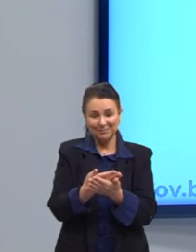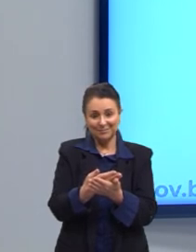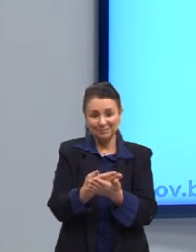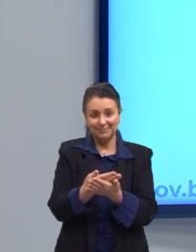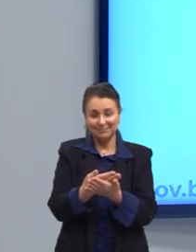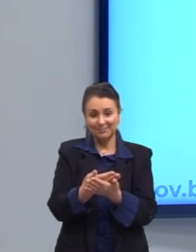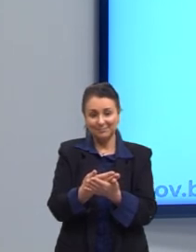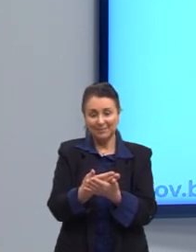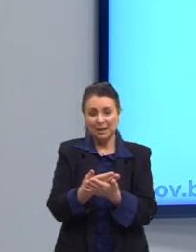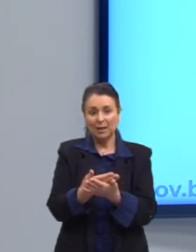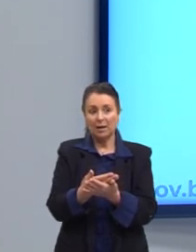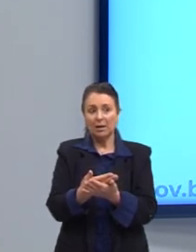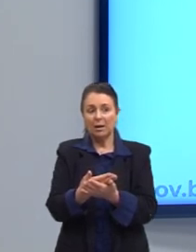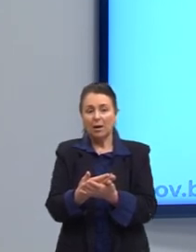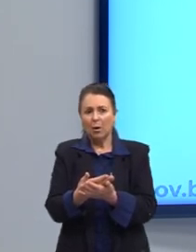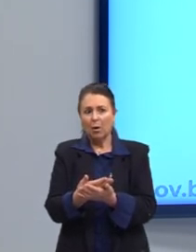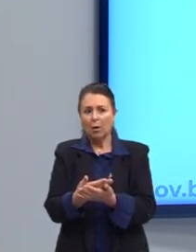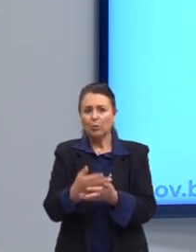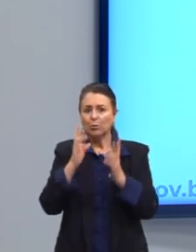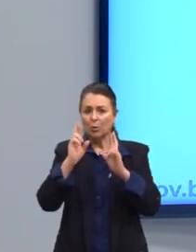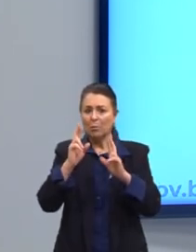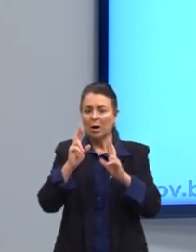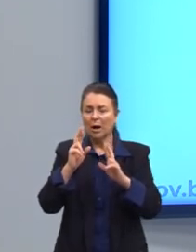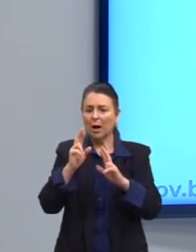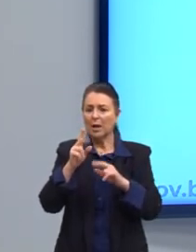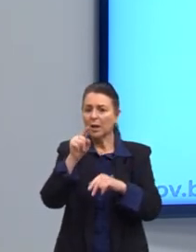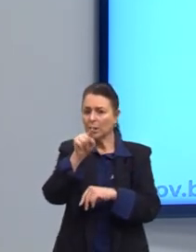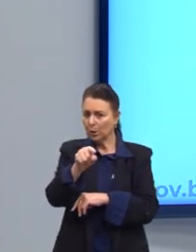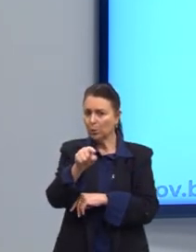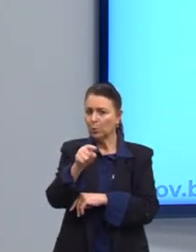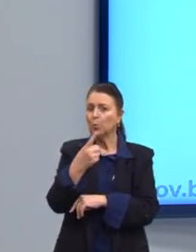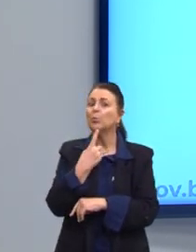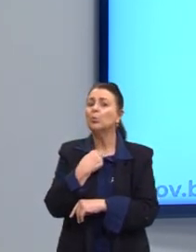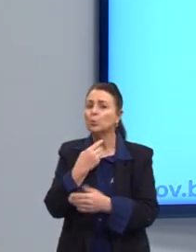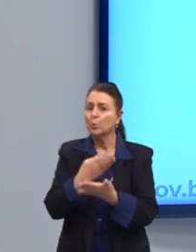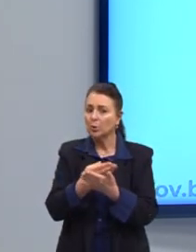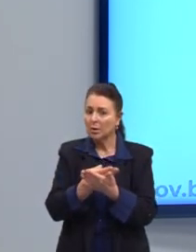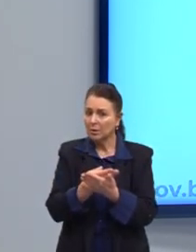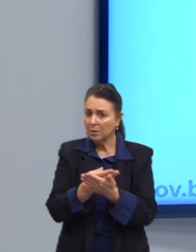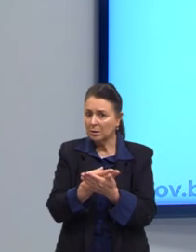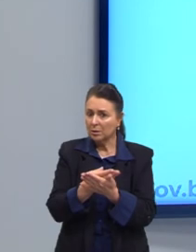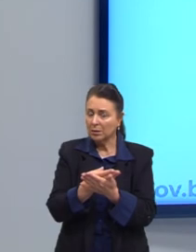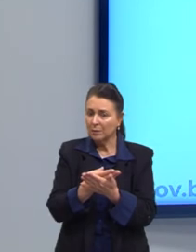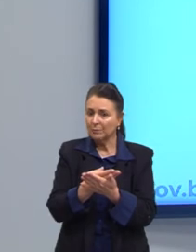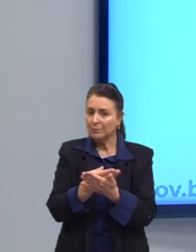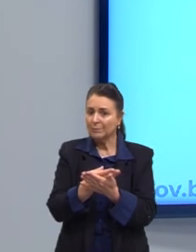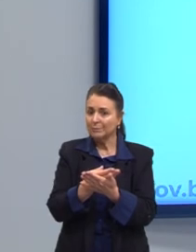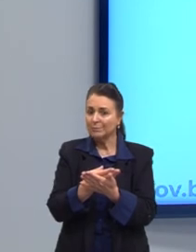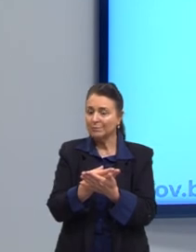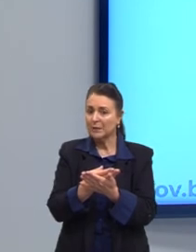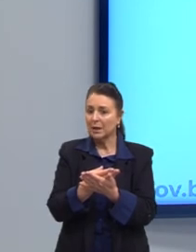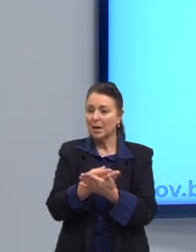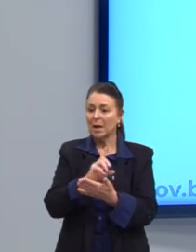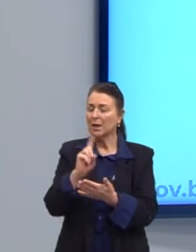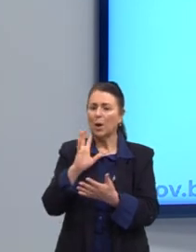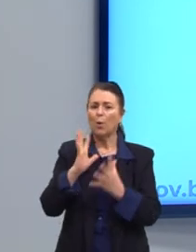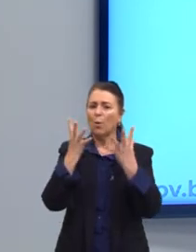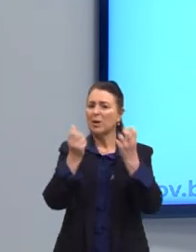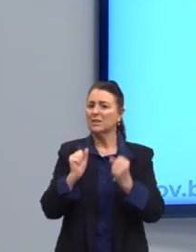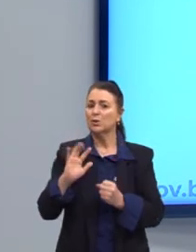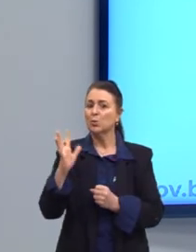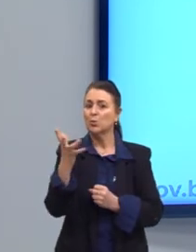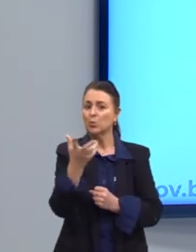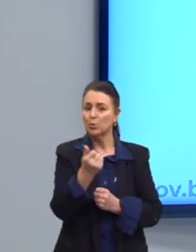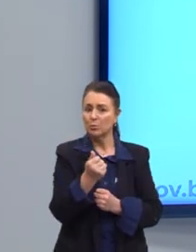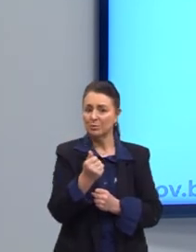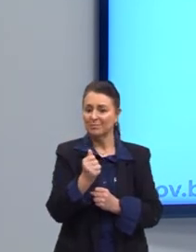que tenham ficado minhocas em sua cabeça para continuar pesquisando e fechando, não deixe o consumo te consumir.